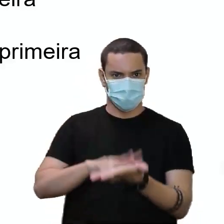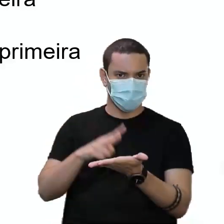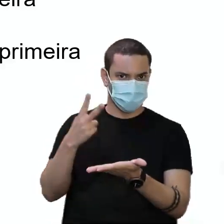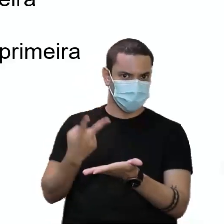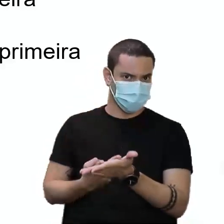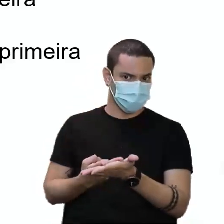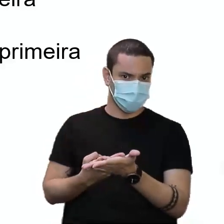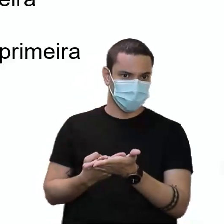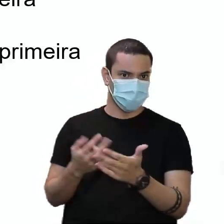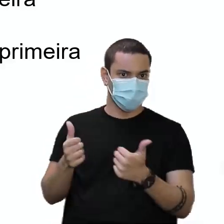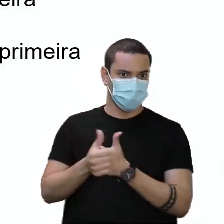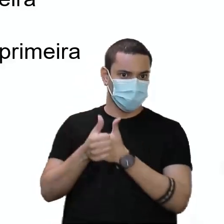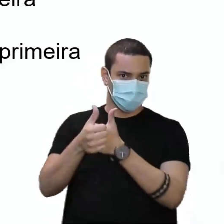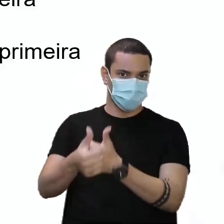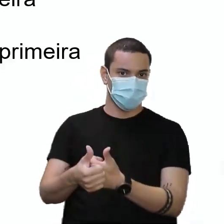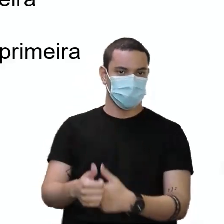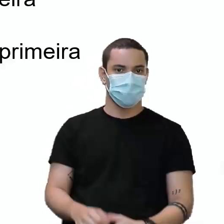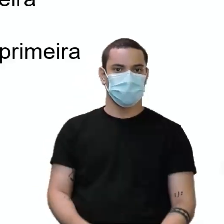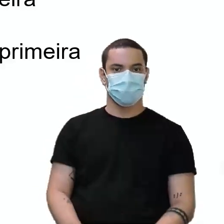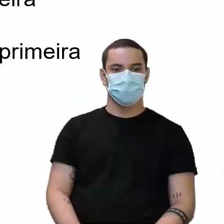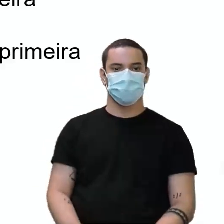ver se ele vai querer tradução ao pé da letra. Vamos lá.